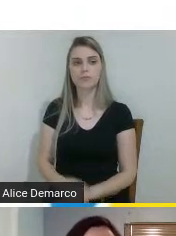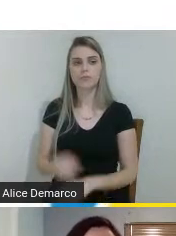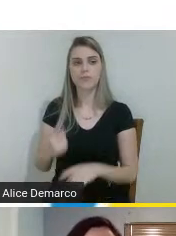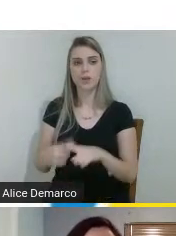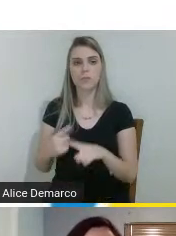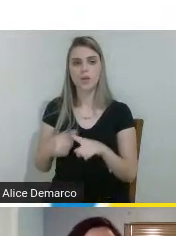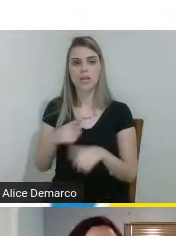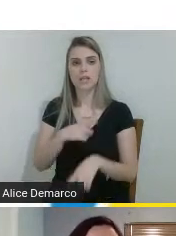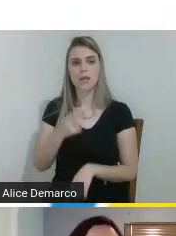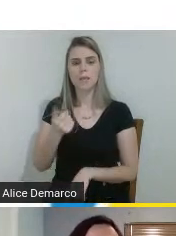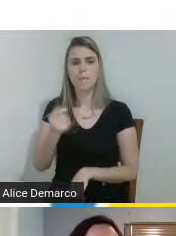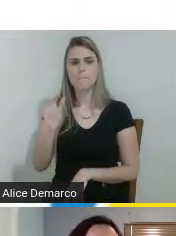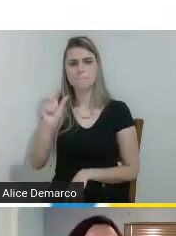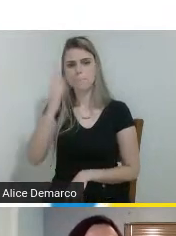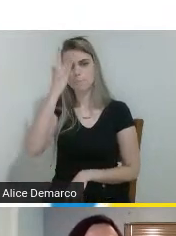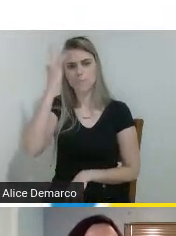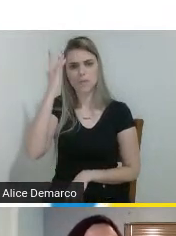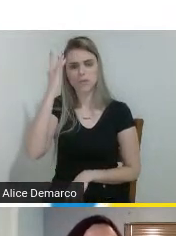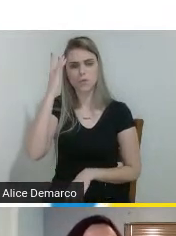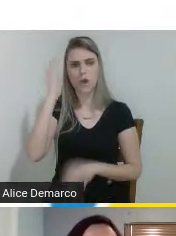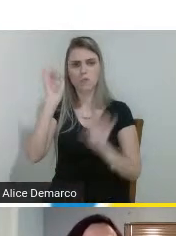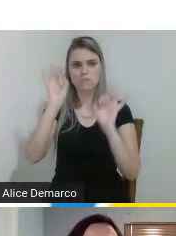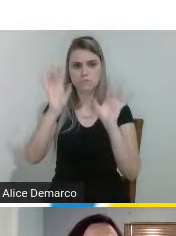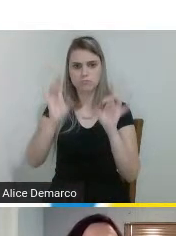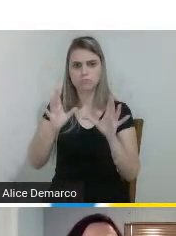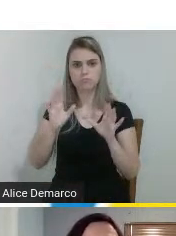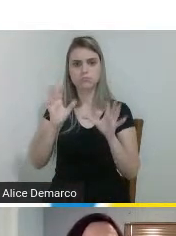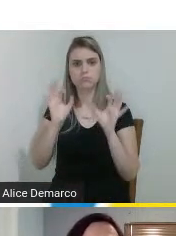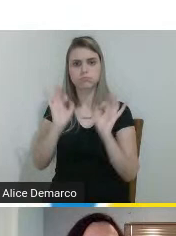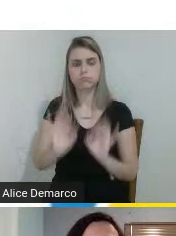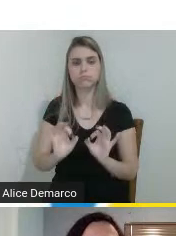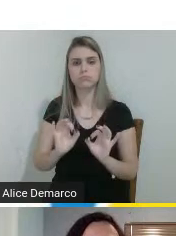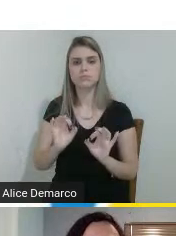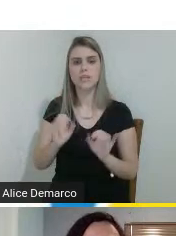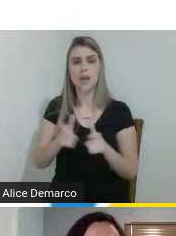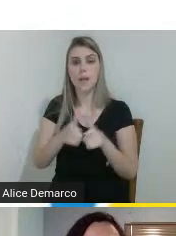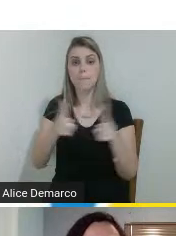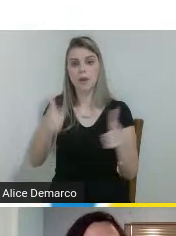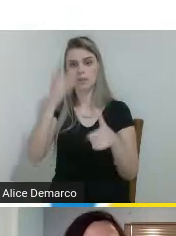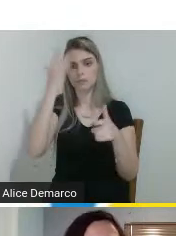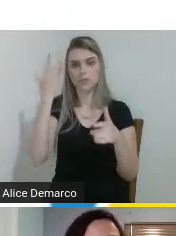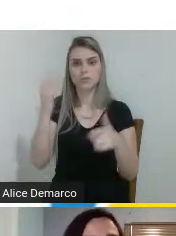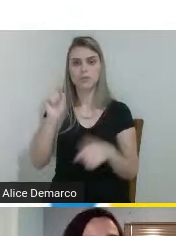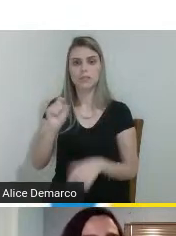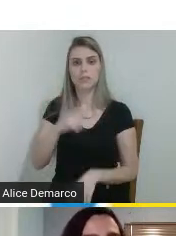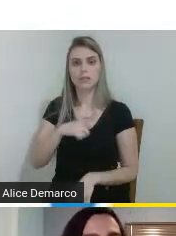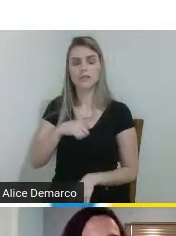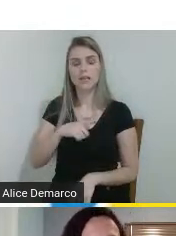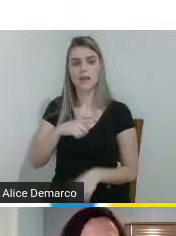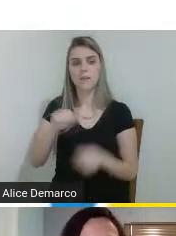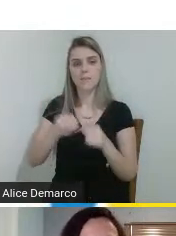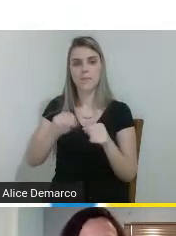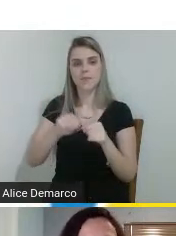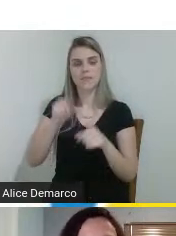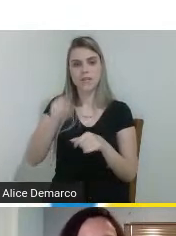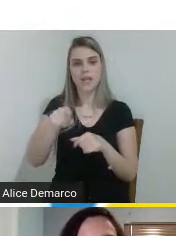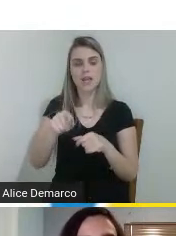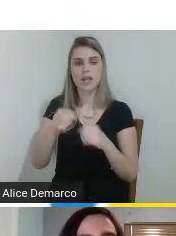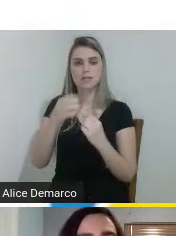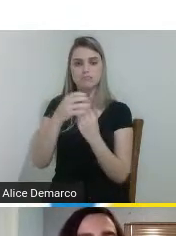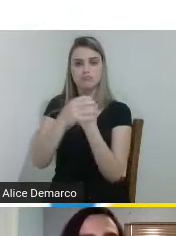obra especializada e a maioria dos componentes que temos atualmente para fabricar esse tipo de prótese